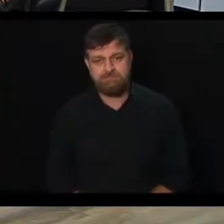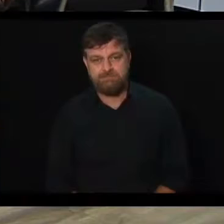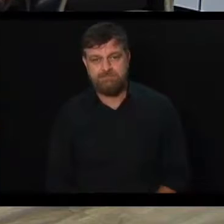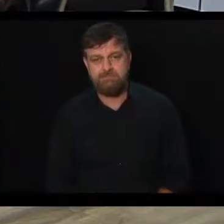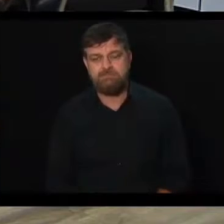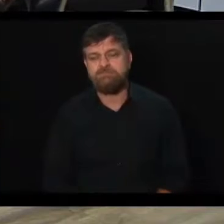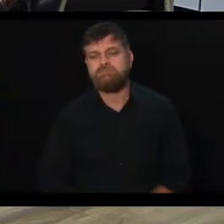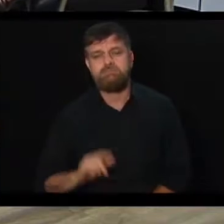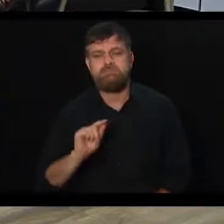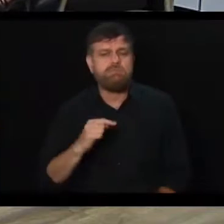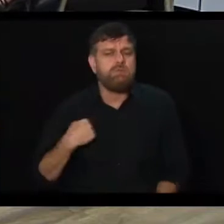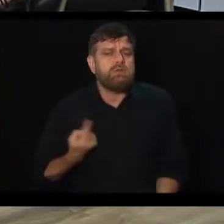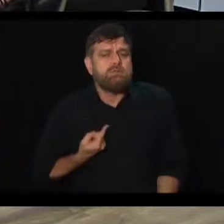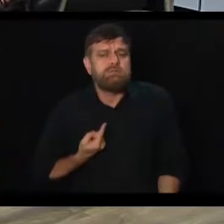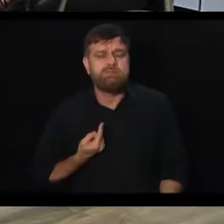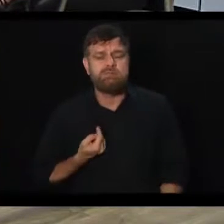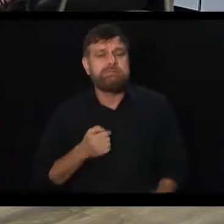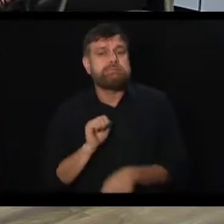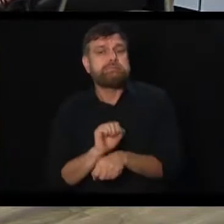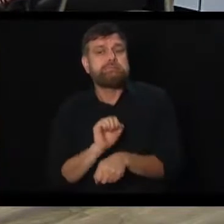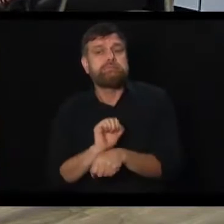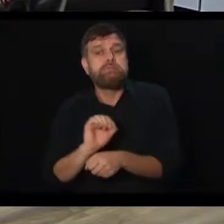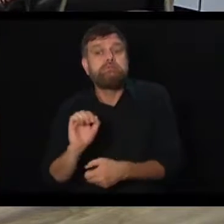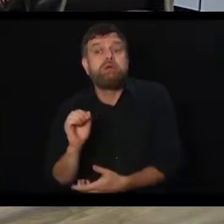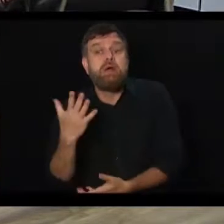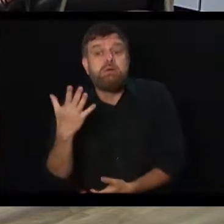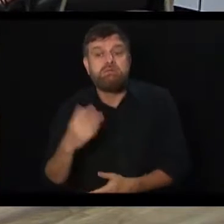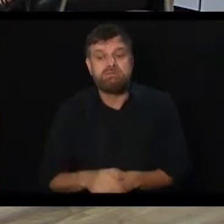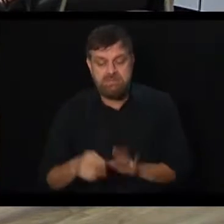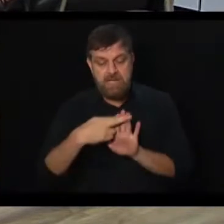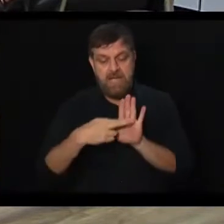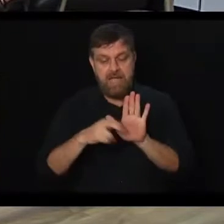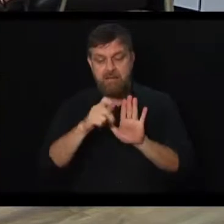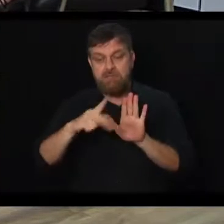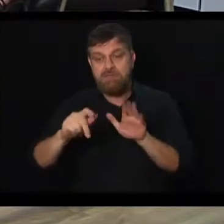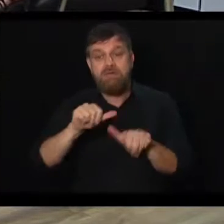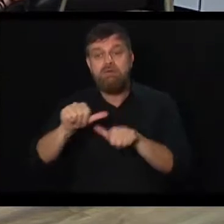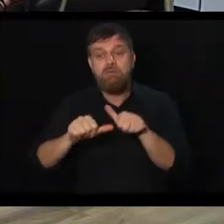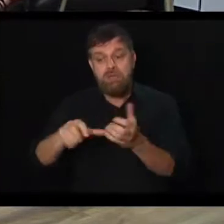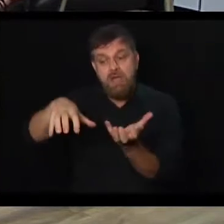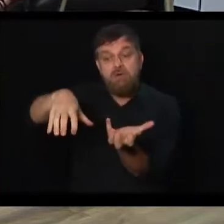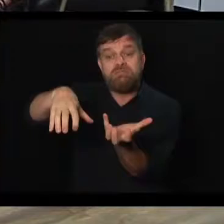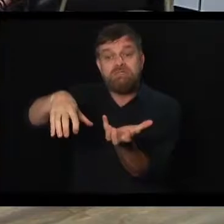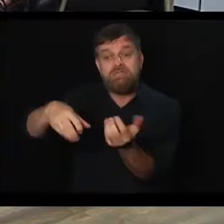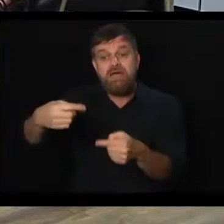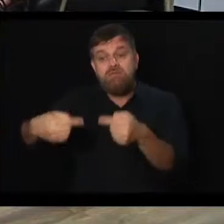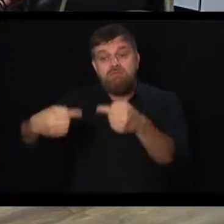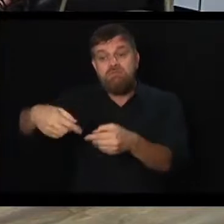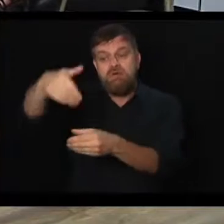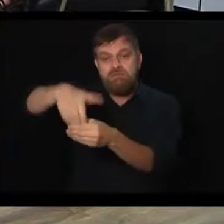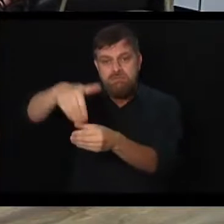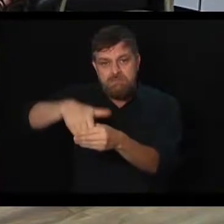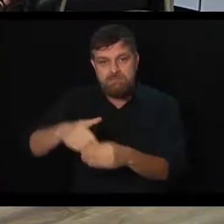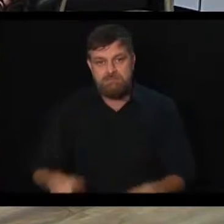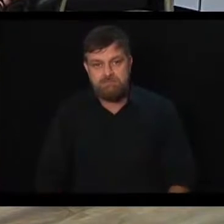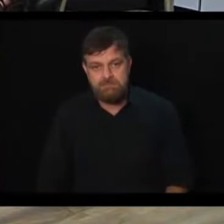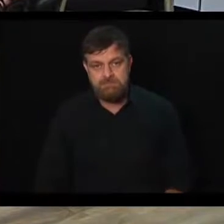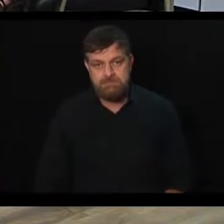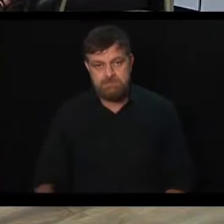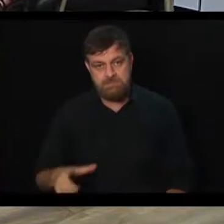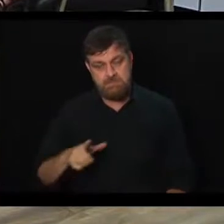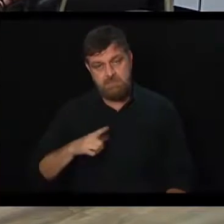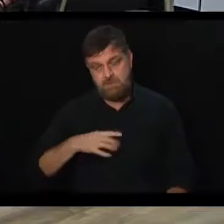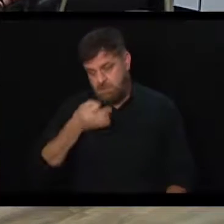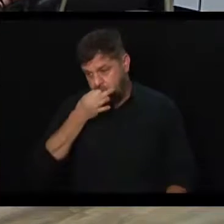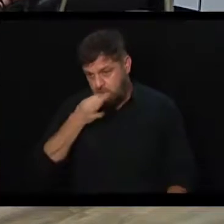O que a gente pode esperar da reforma da Previdência que agora está no Senado? Olha, pelo caminhar da Câmara,